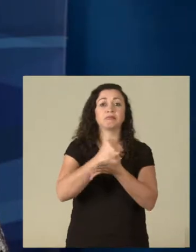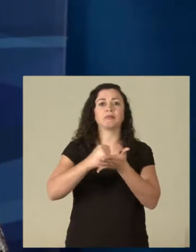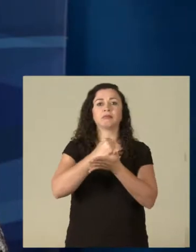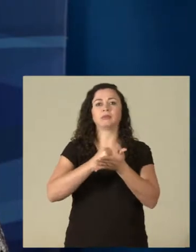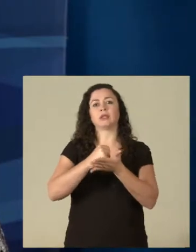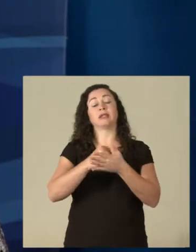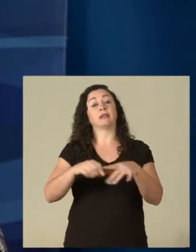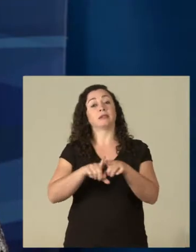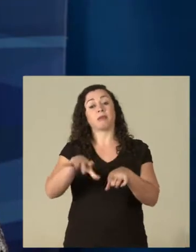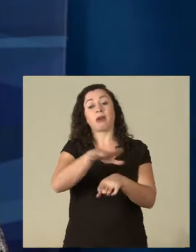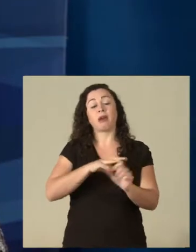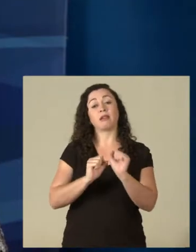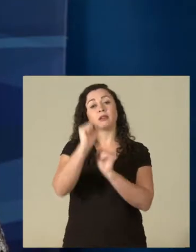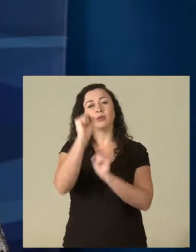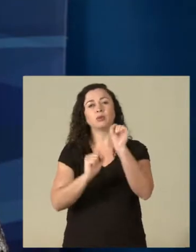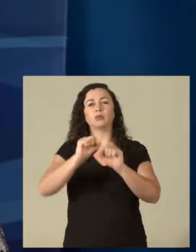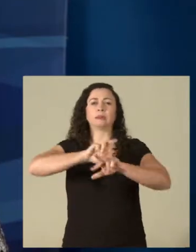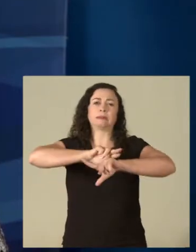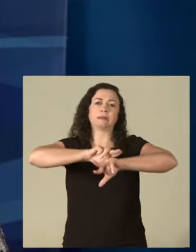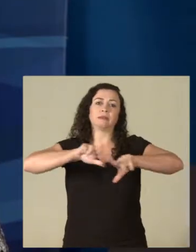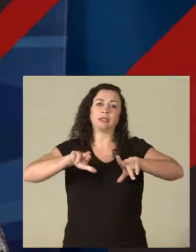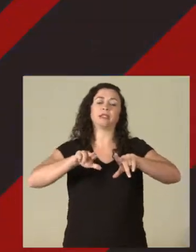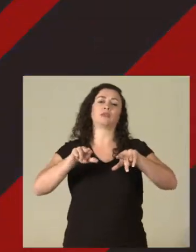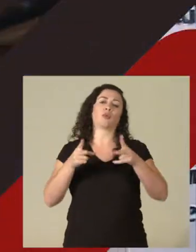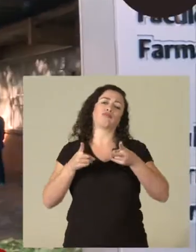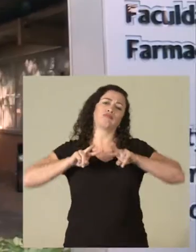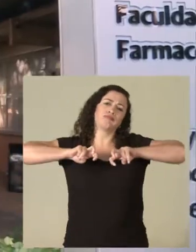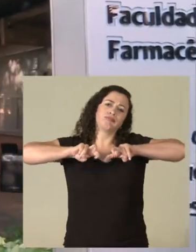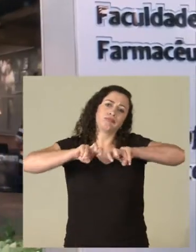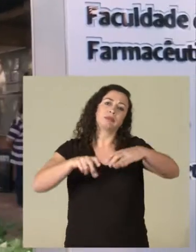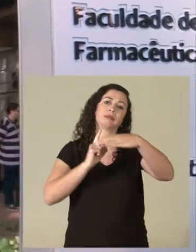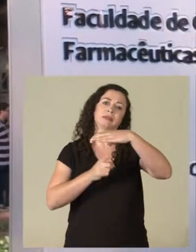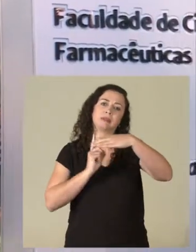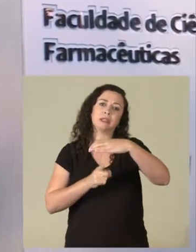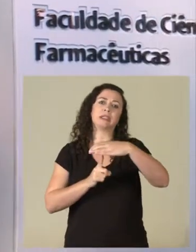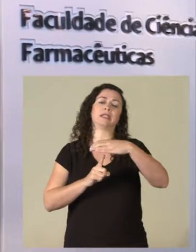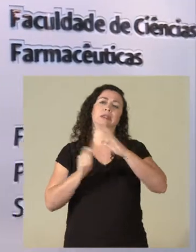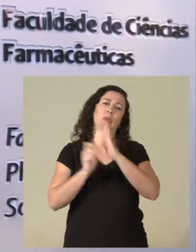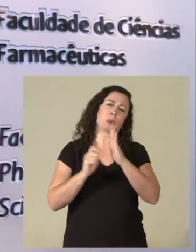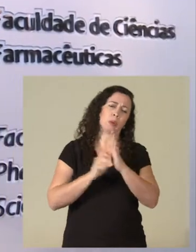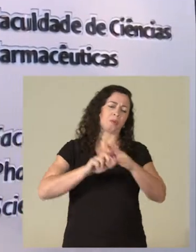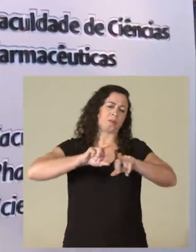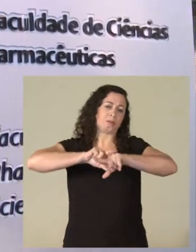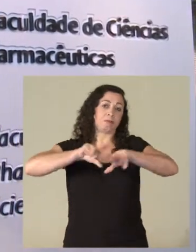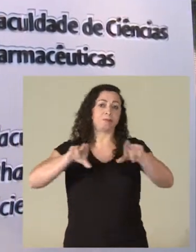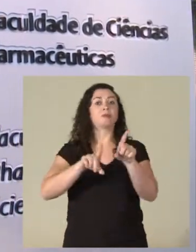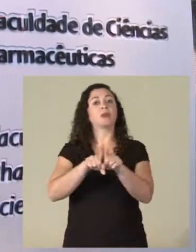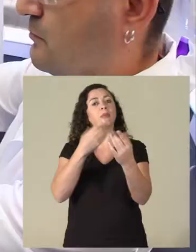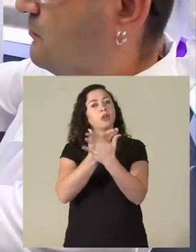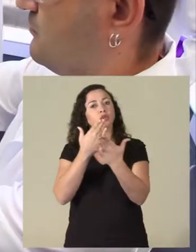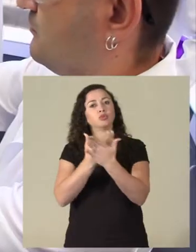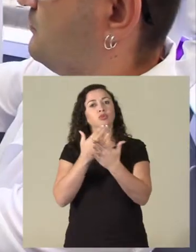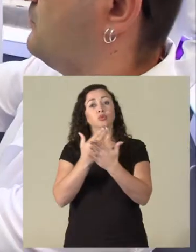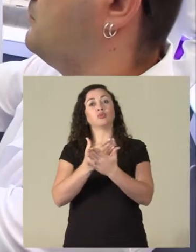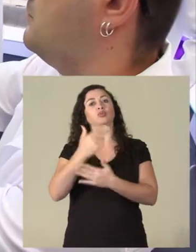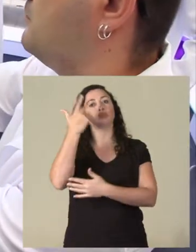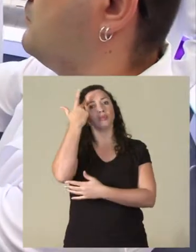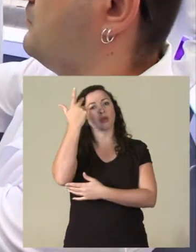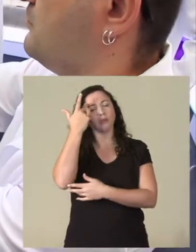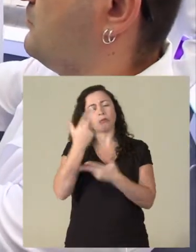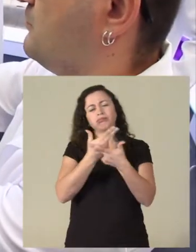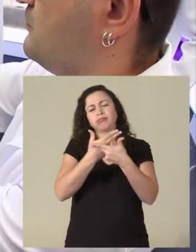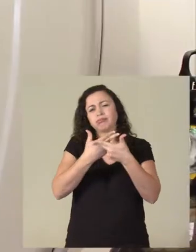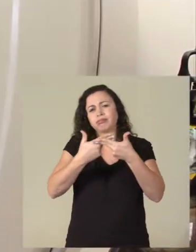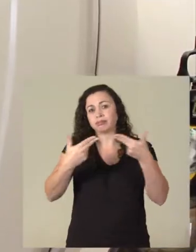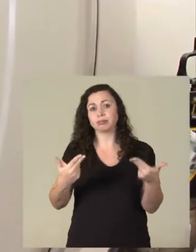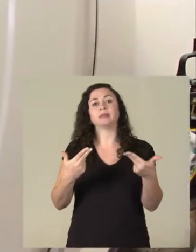todos os segmentos da indústria, análises clínicas, toxicológicas, estudo de produtos naturais para viabilização de novos